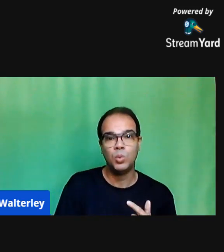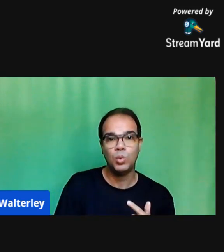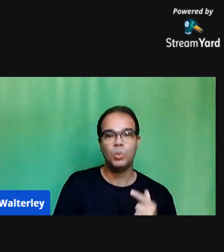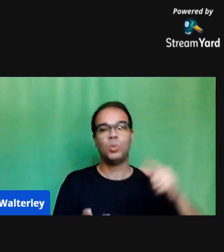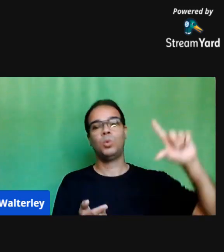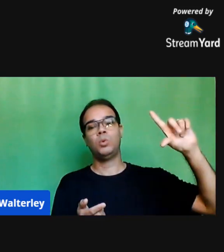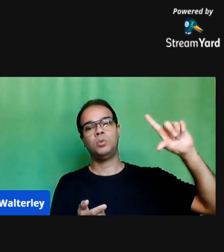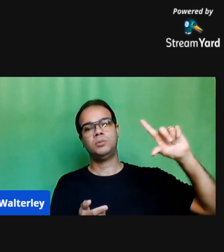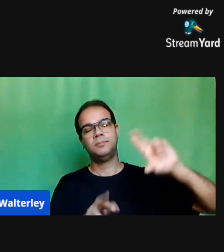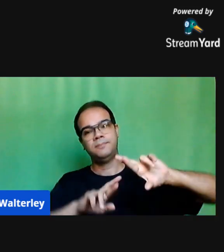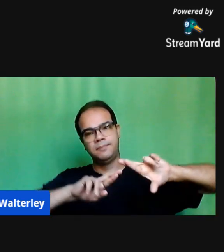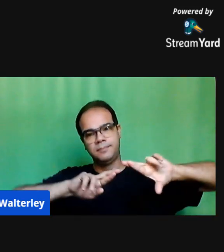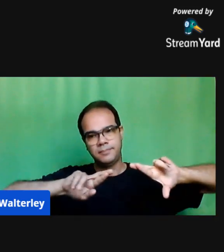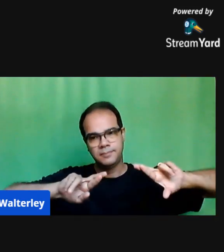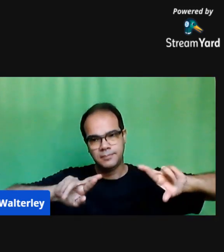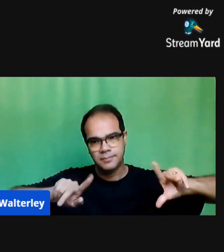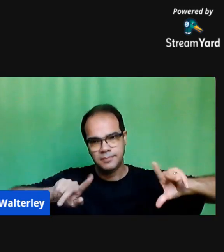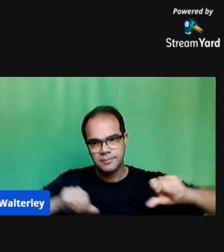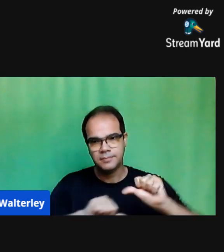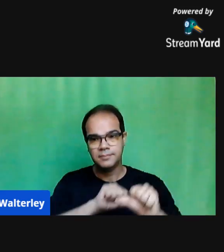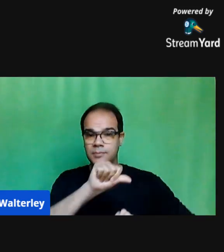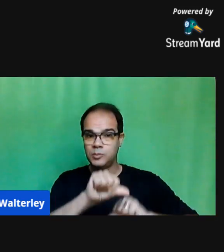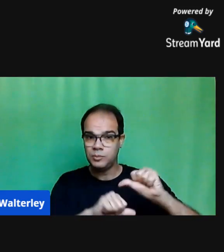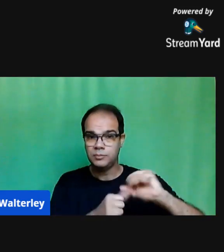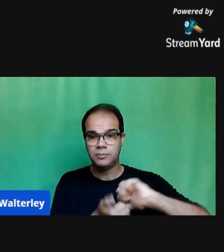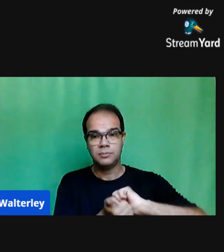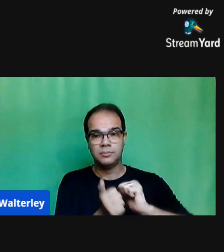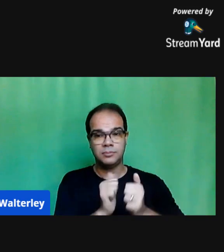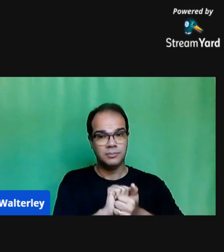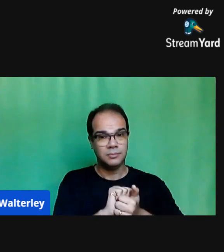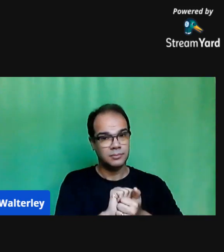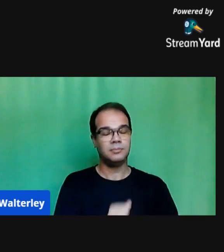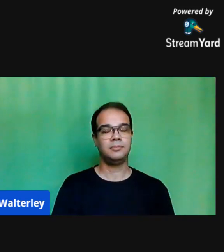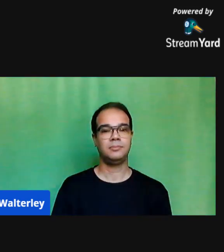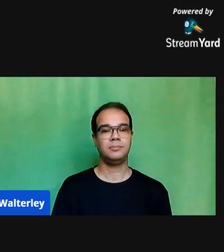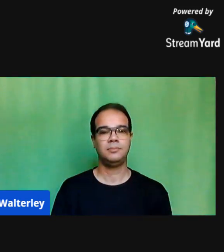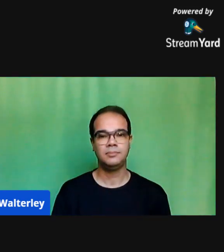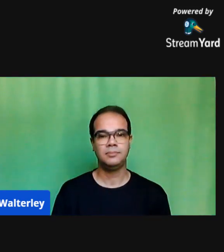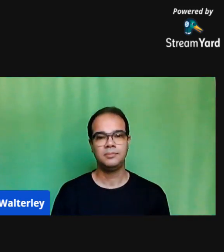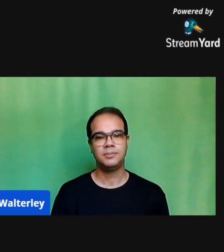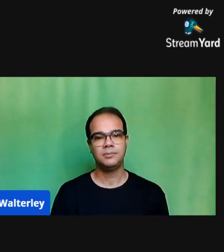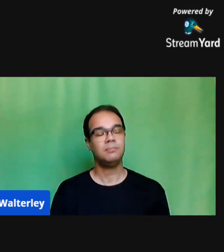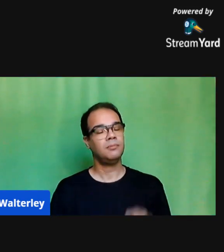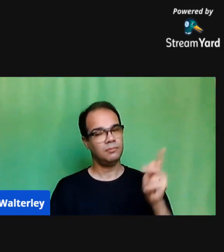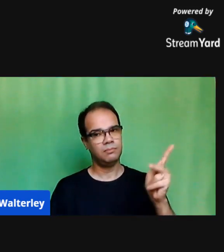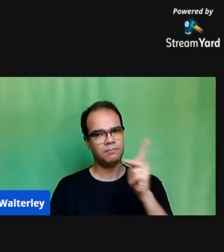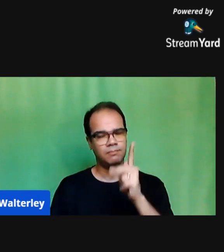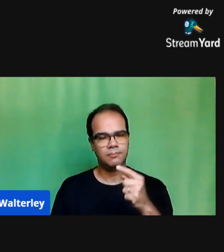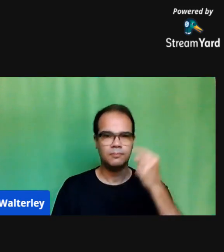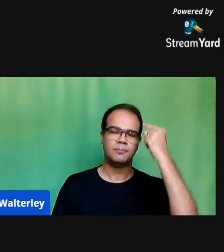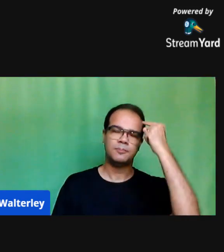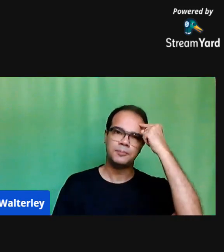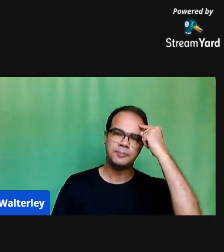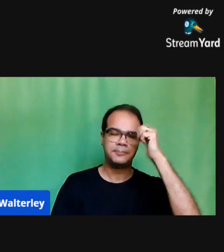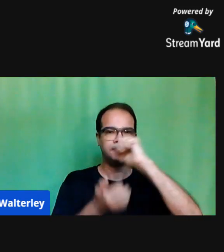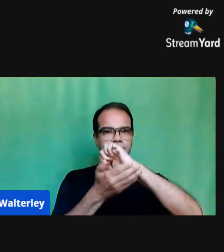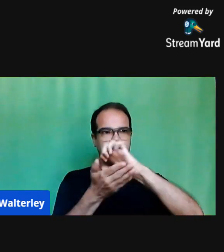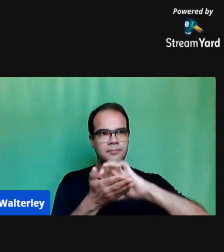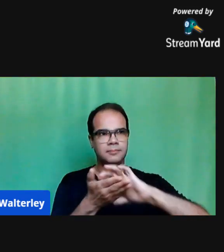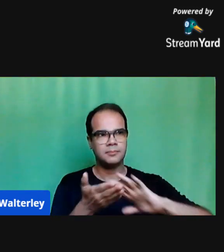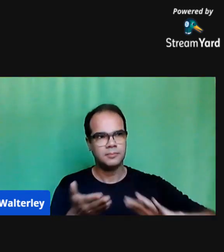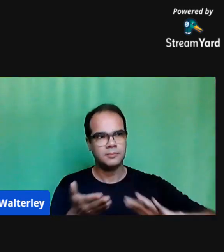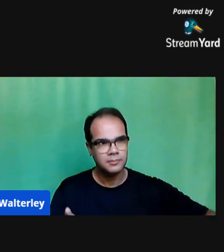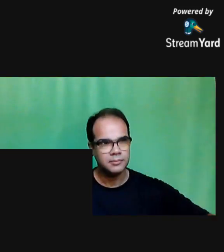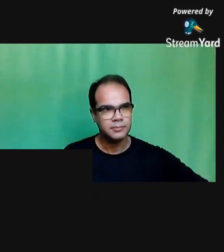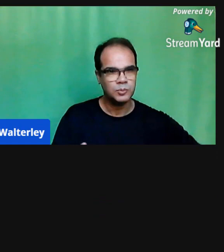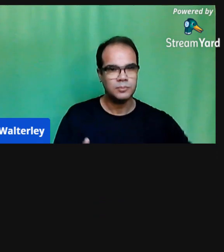à medida que eu retornar para o presencial, e aí o professor vai elaborando essas atividades, fazendo